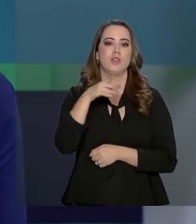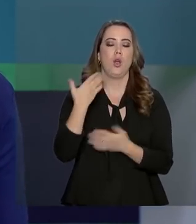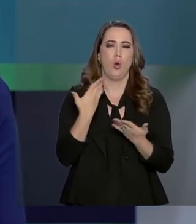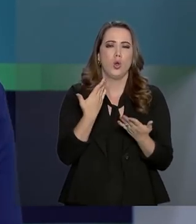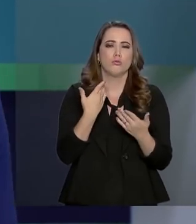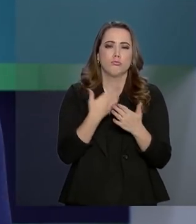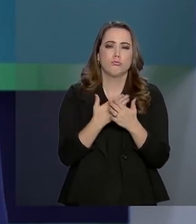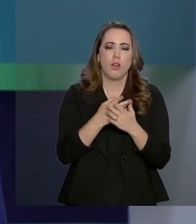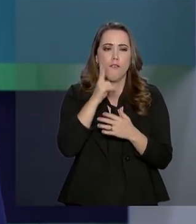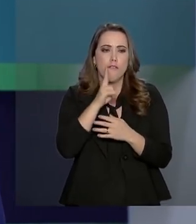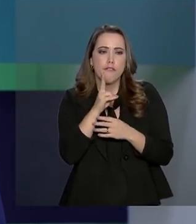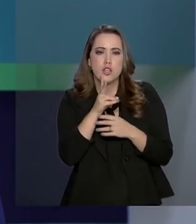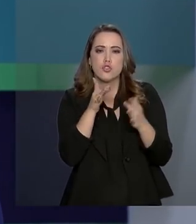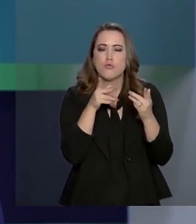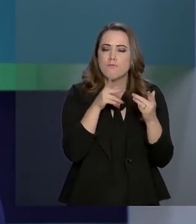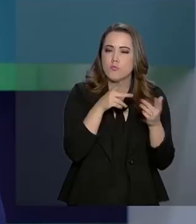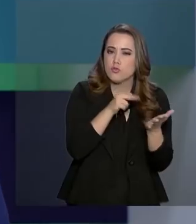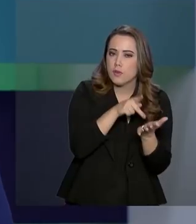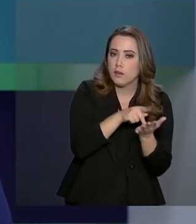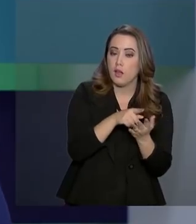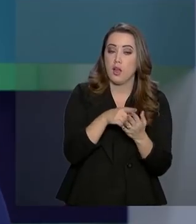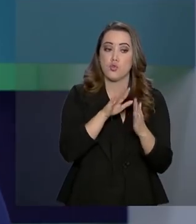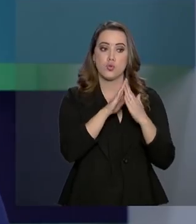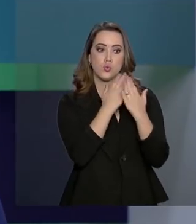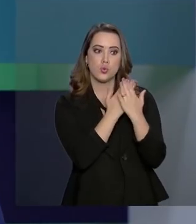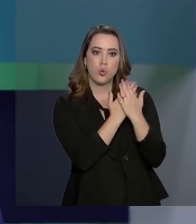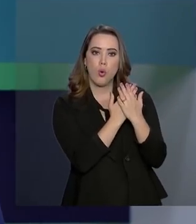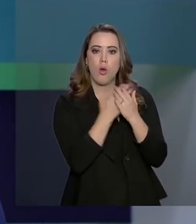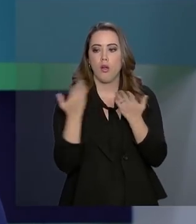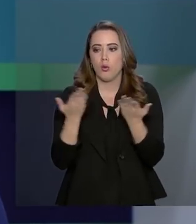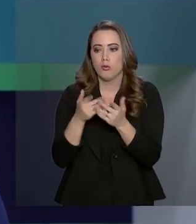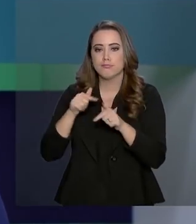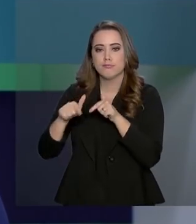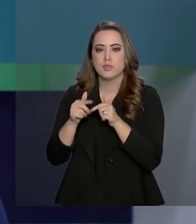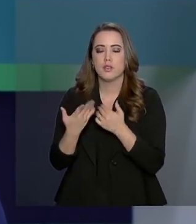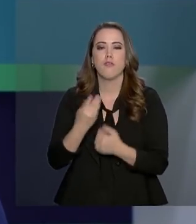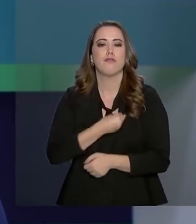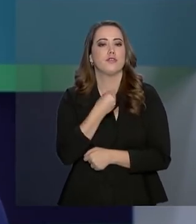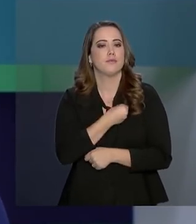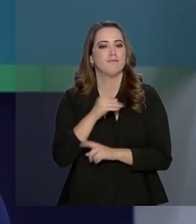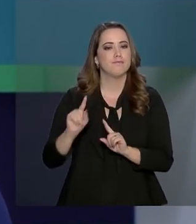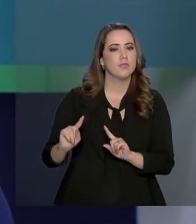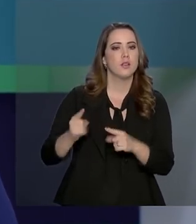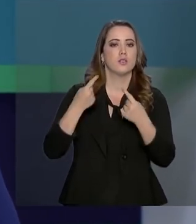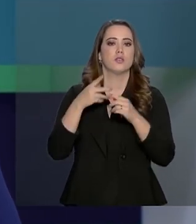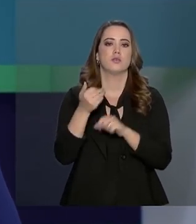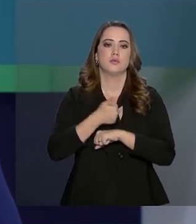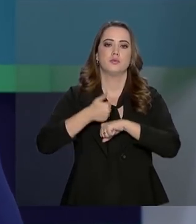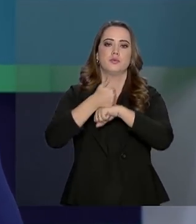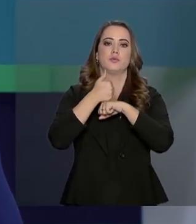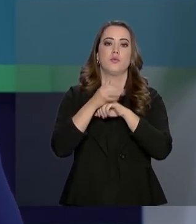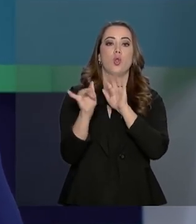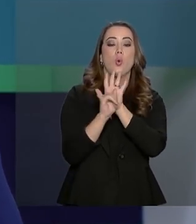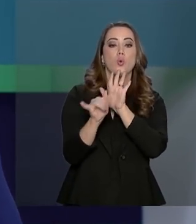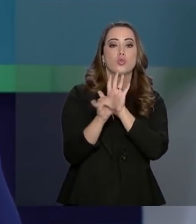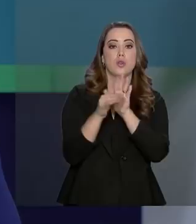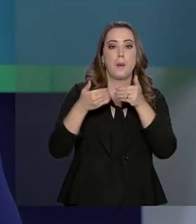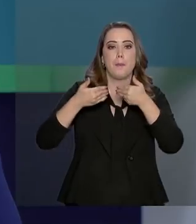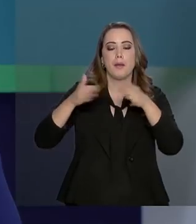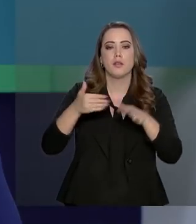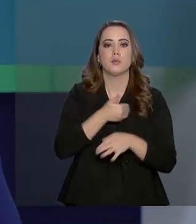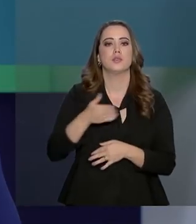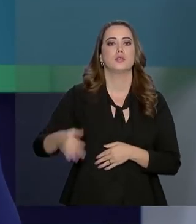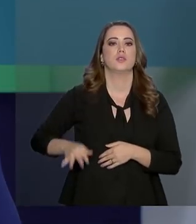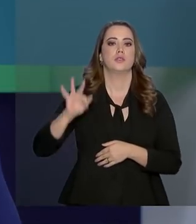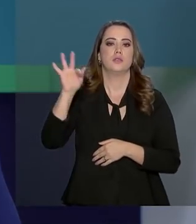prática o conteúdo visto em sala de aula e a oportunidade de vivenciar os desafios da profissão. Um edital aberto